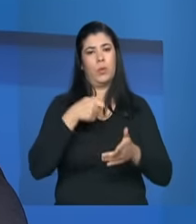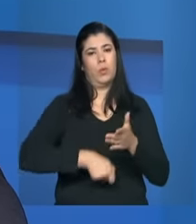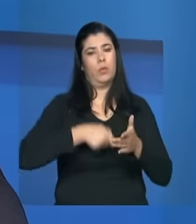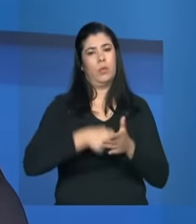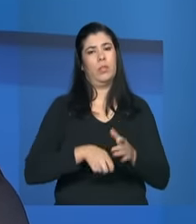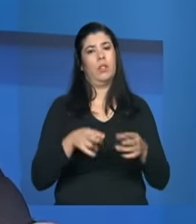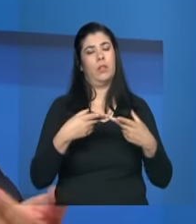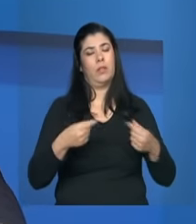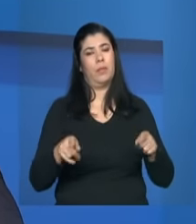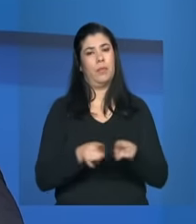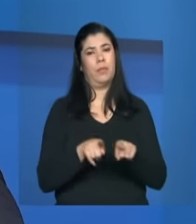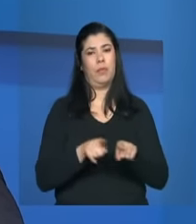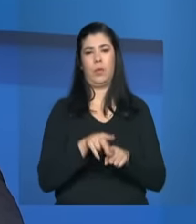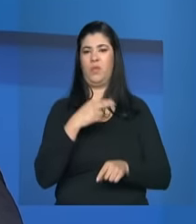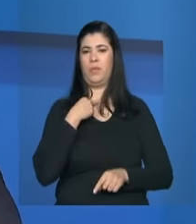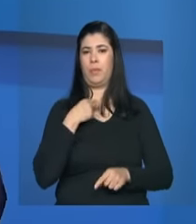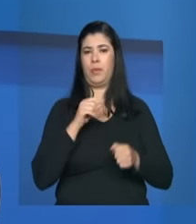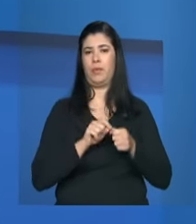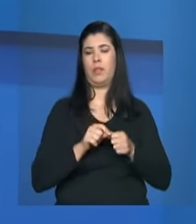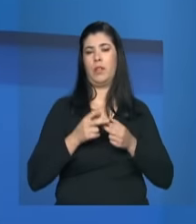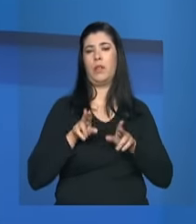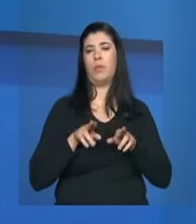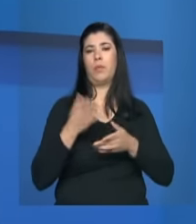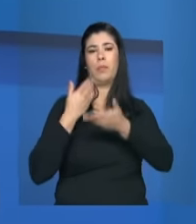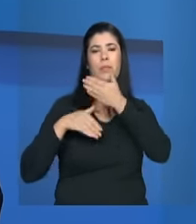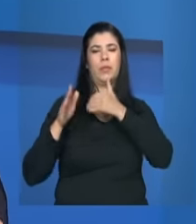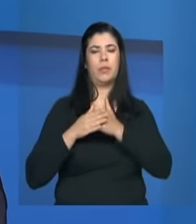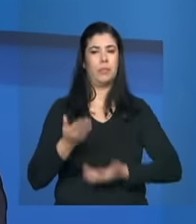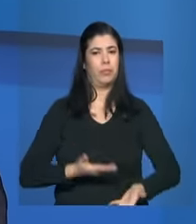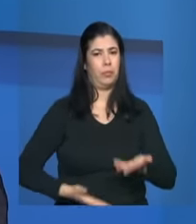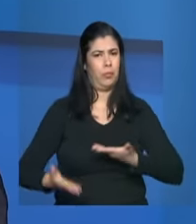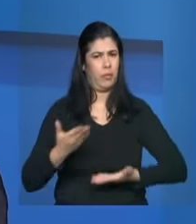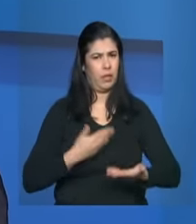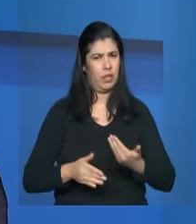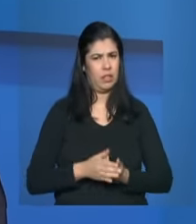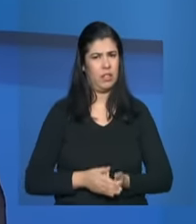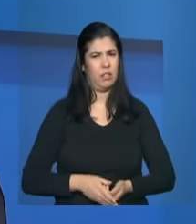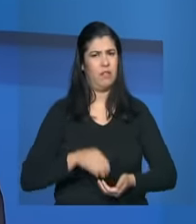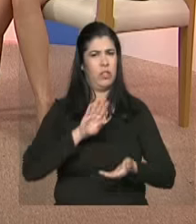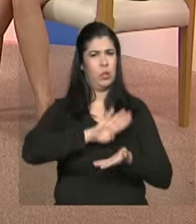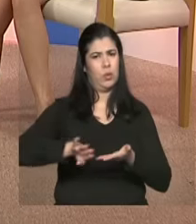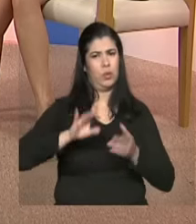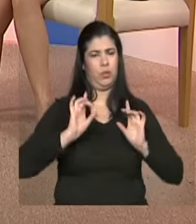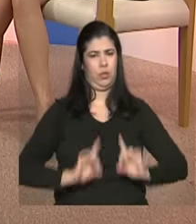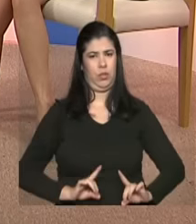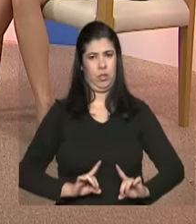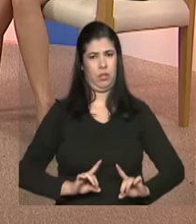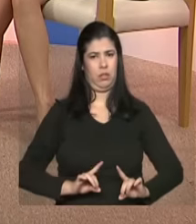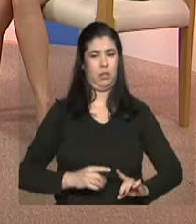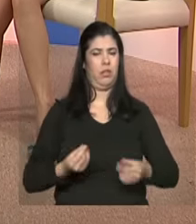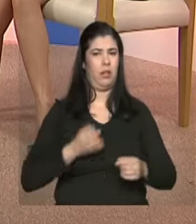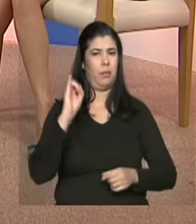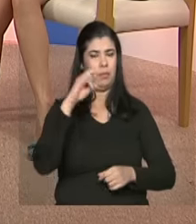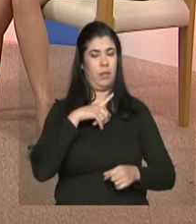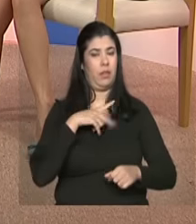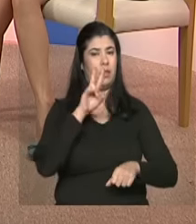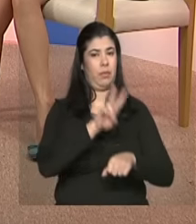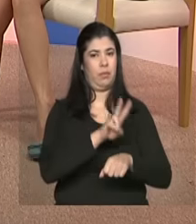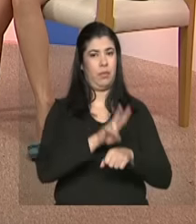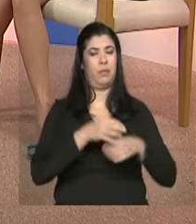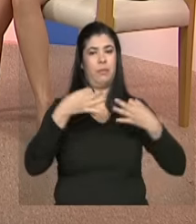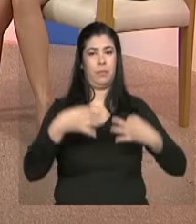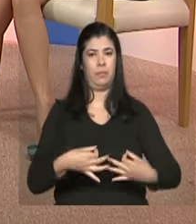desafios e não fazer com que os nossos serviços sejam mais violadores do que protetivos acho que esse é um grande importante um ponto